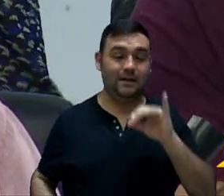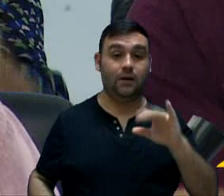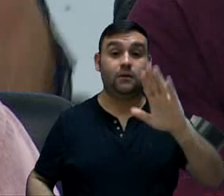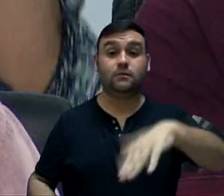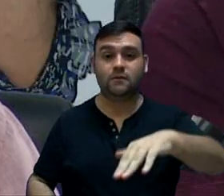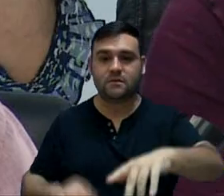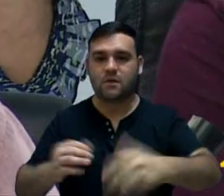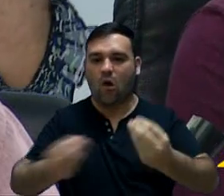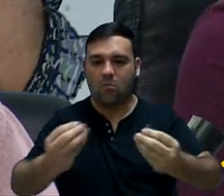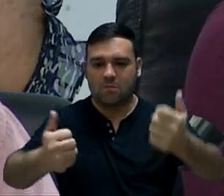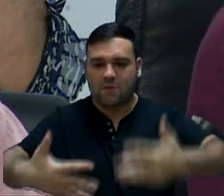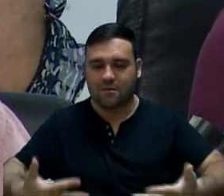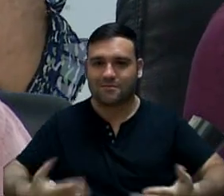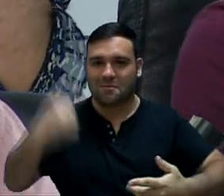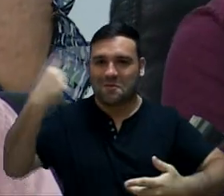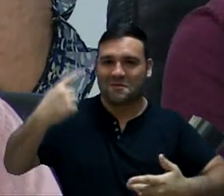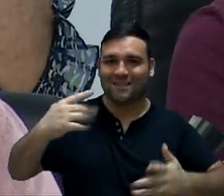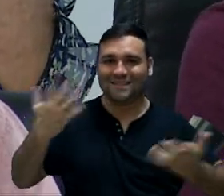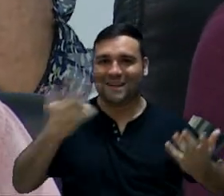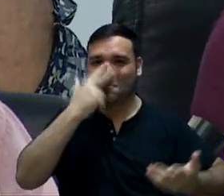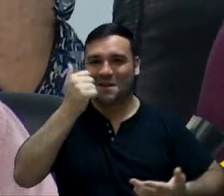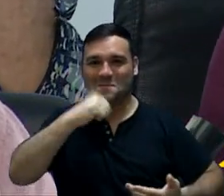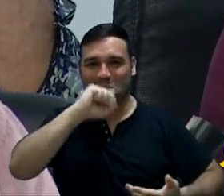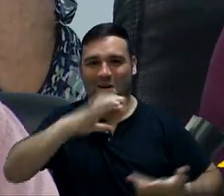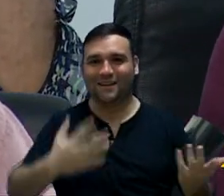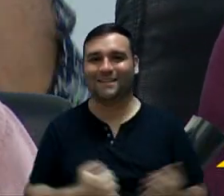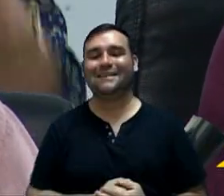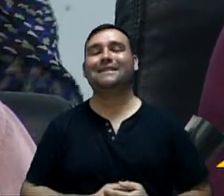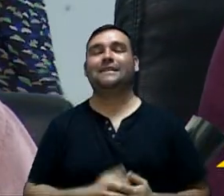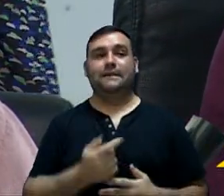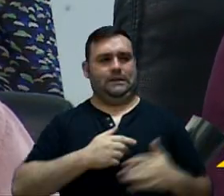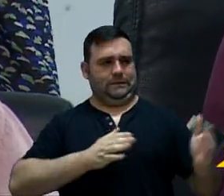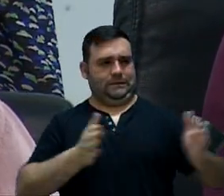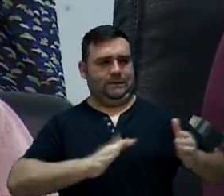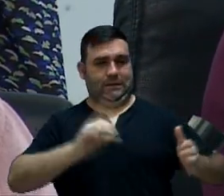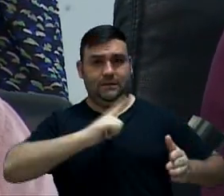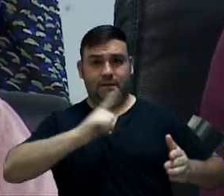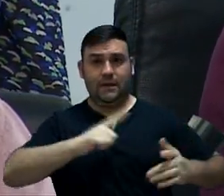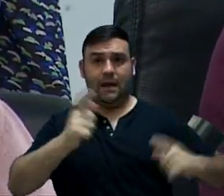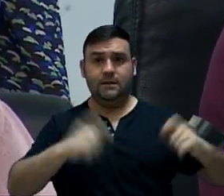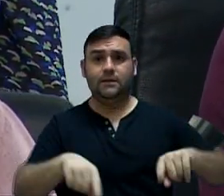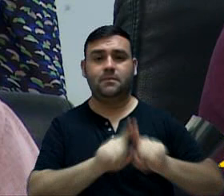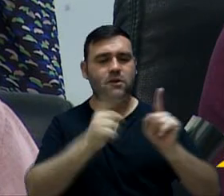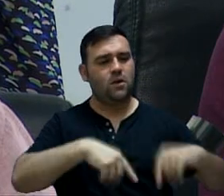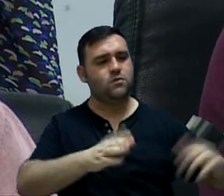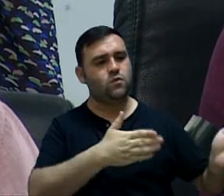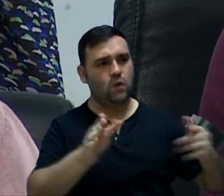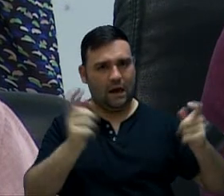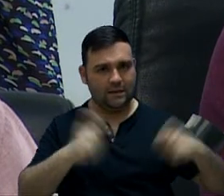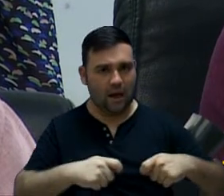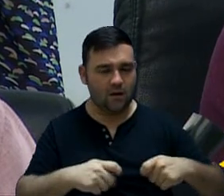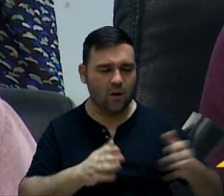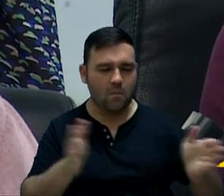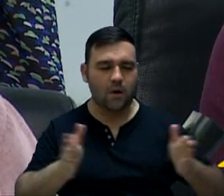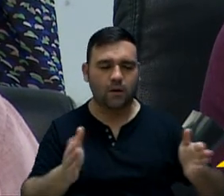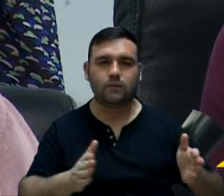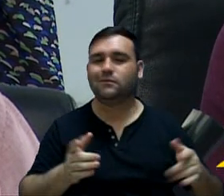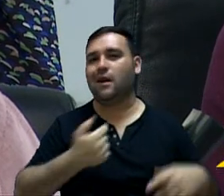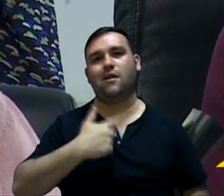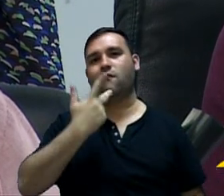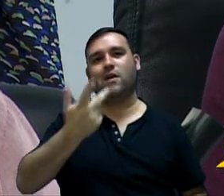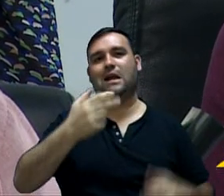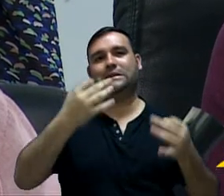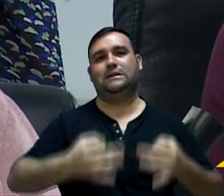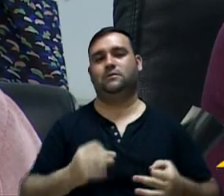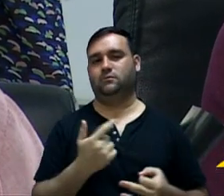pega, a gente fala, faz assim e tal. Tem um prazo, secretário, que o senhor possa dar para a gente fazer esse acompanhamento, por gentileza? Nesse momento, eu não